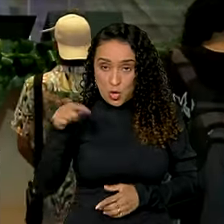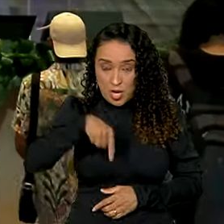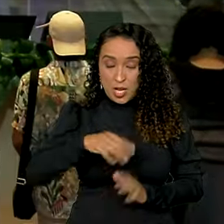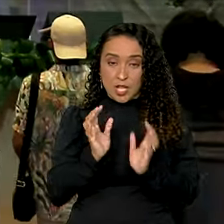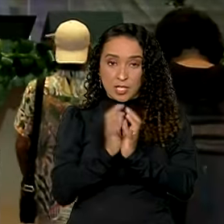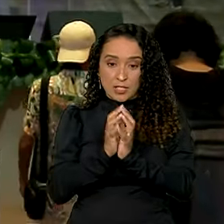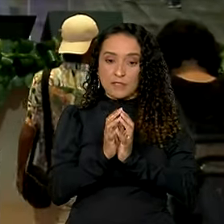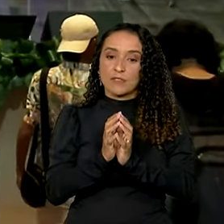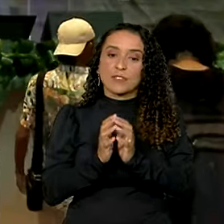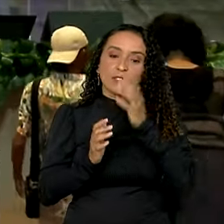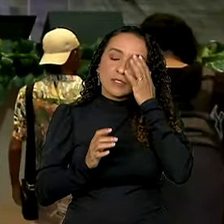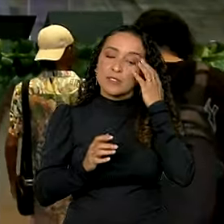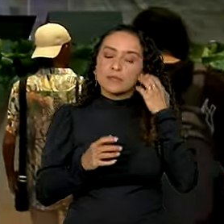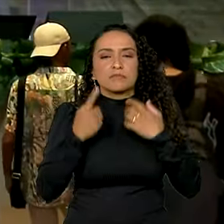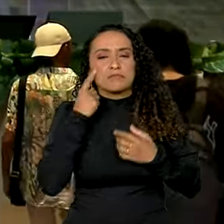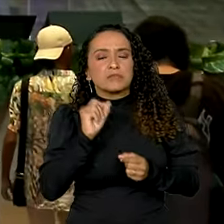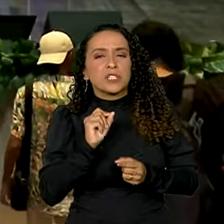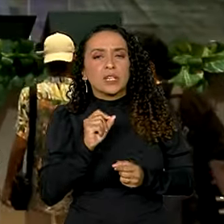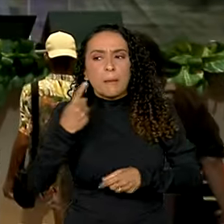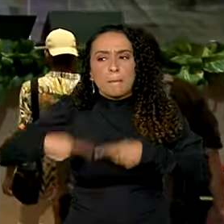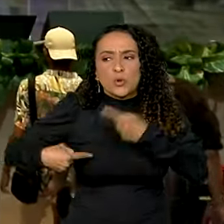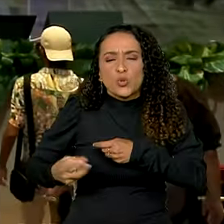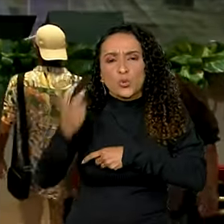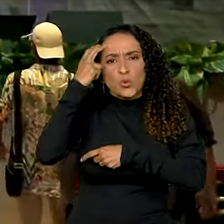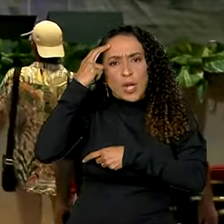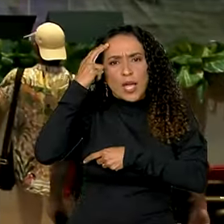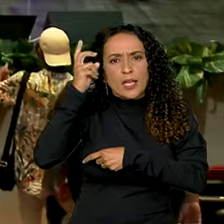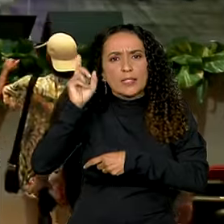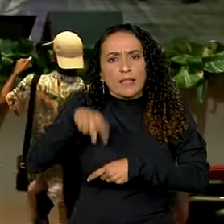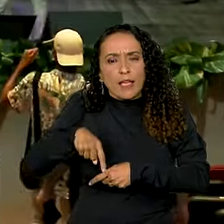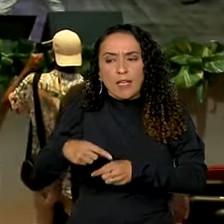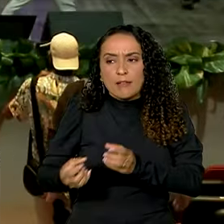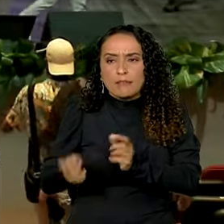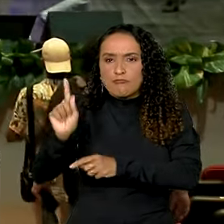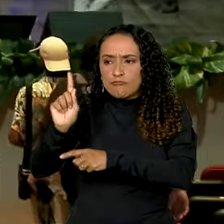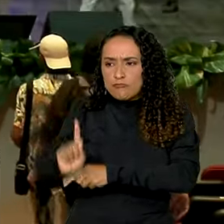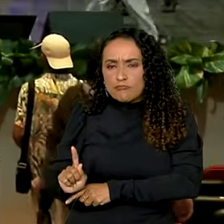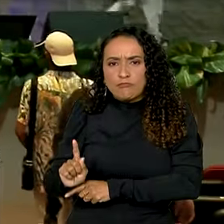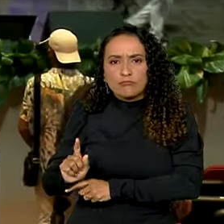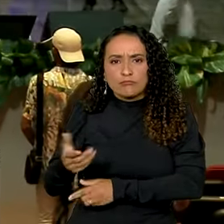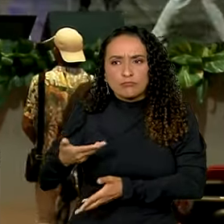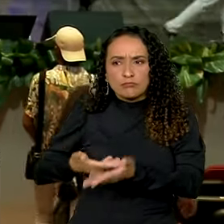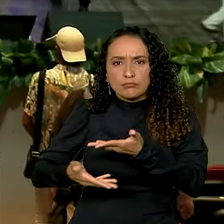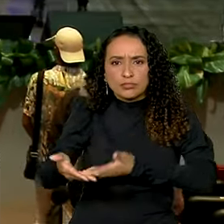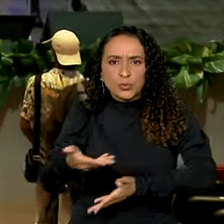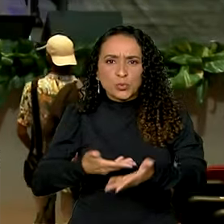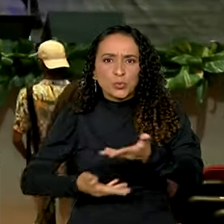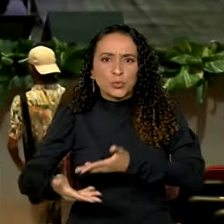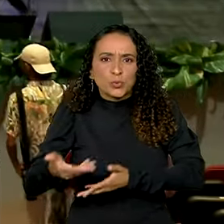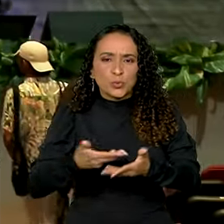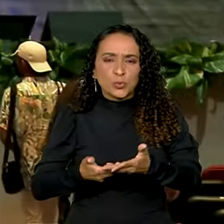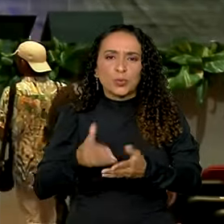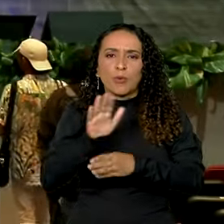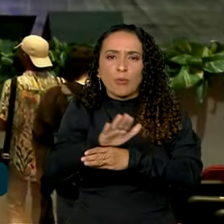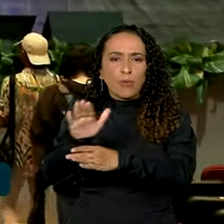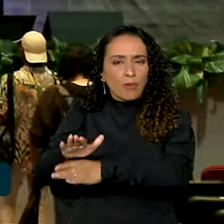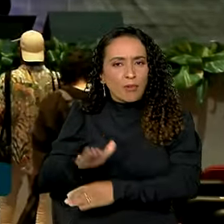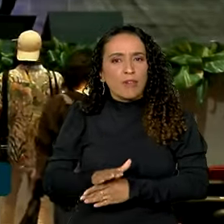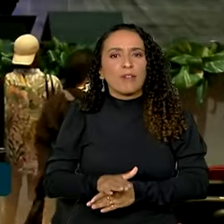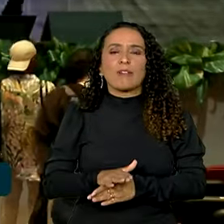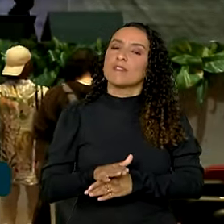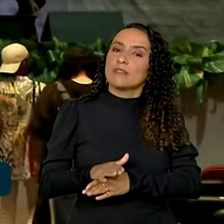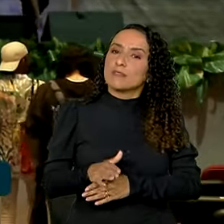Recife prevê que as políticas culturais sejam gerenciadas de forma conjunta e colaborativa